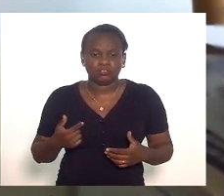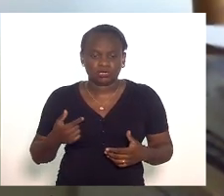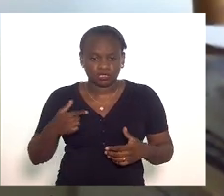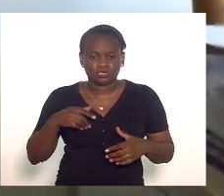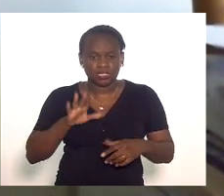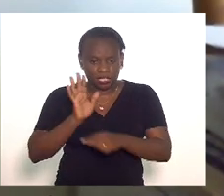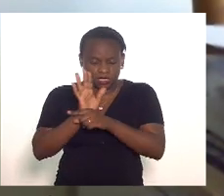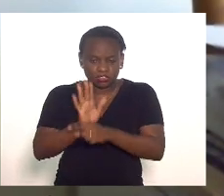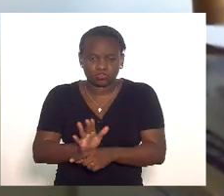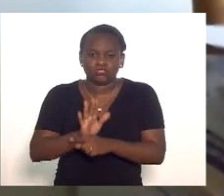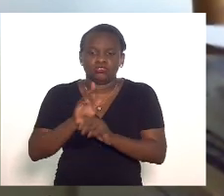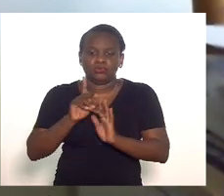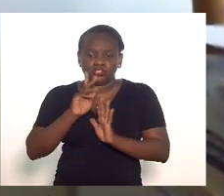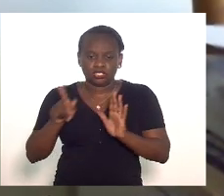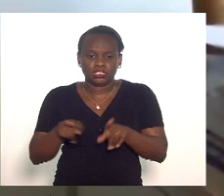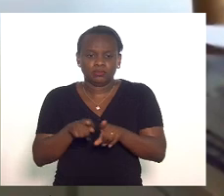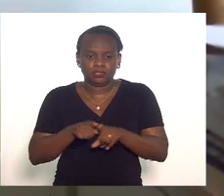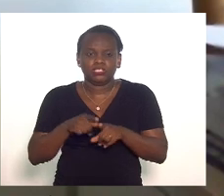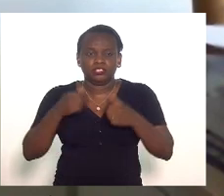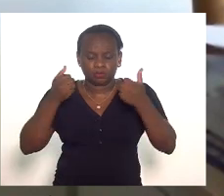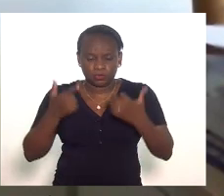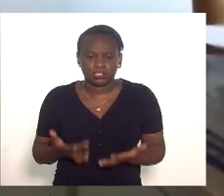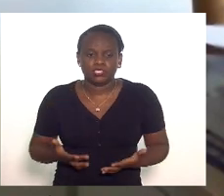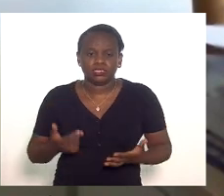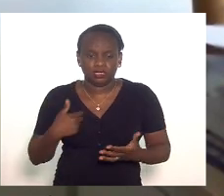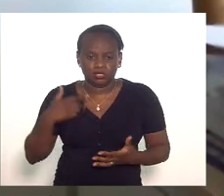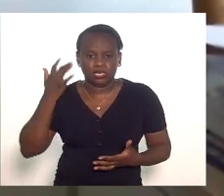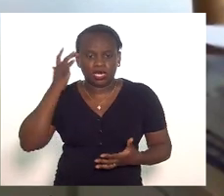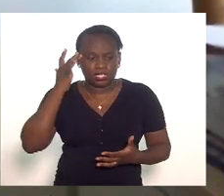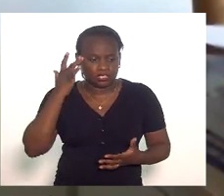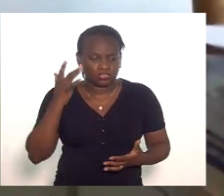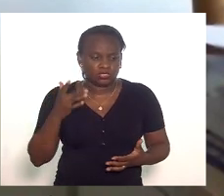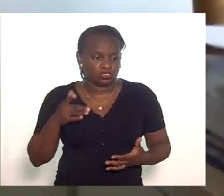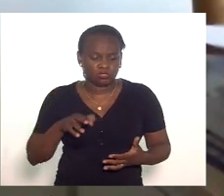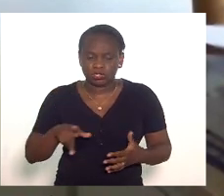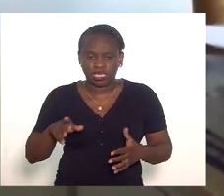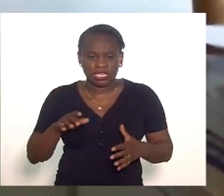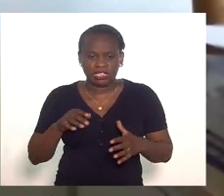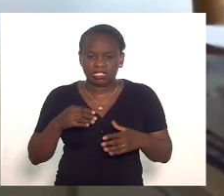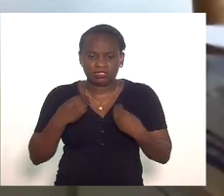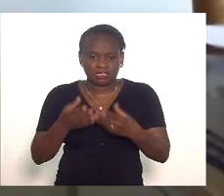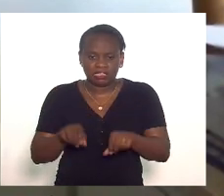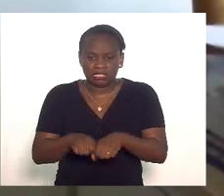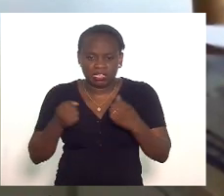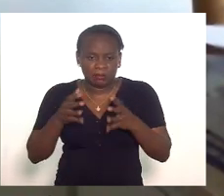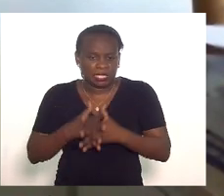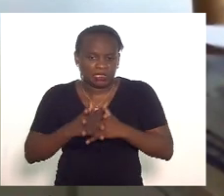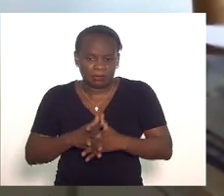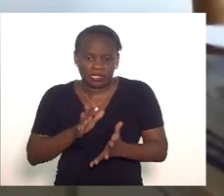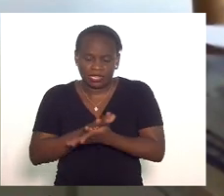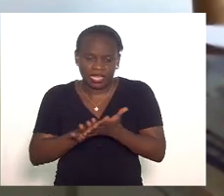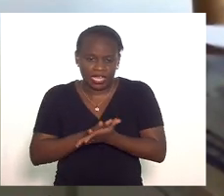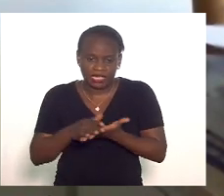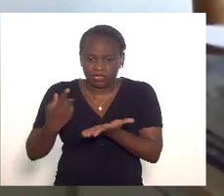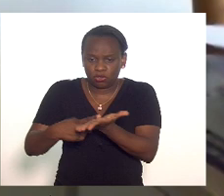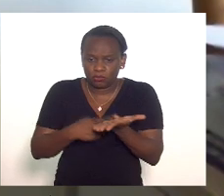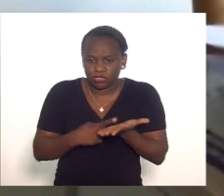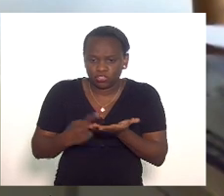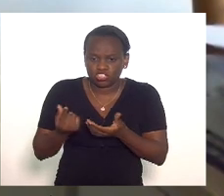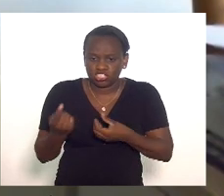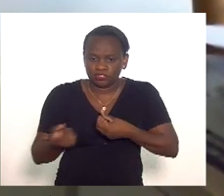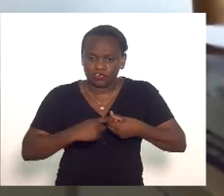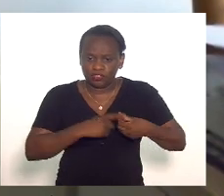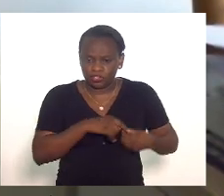socorro ao projeto também dizendo que eu acho que não está ferindo sob hipótese alguma o regime de